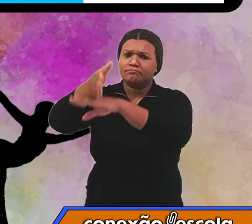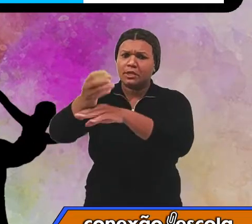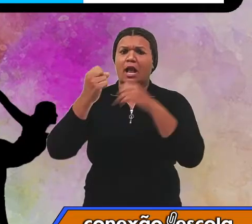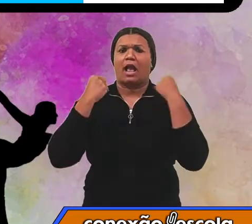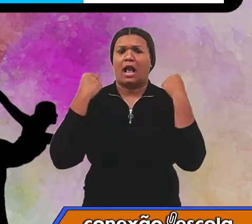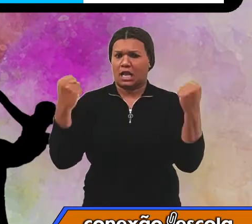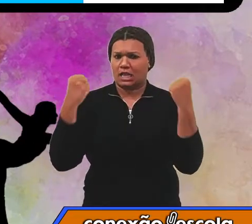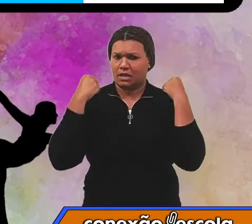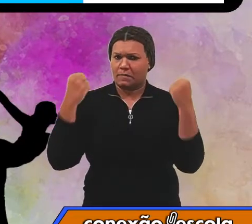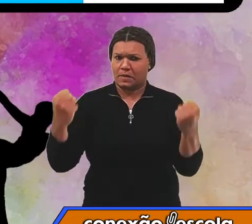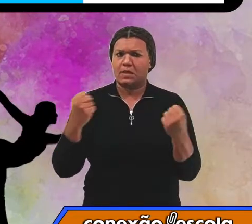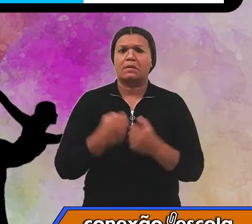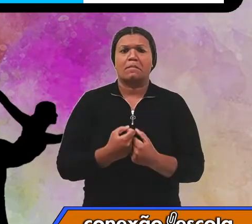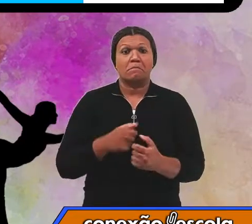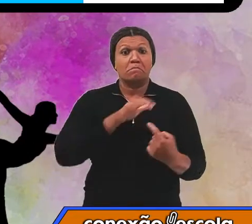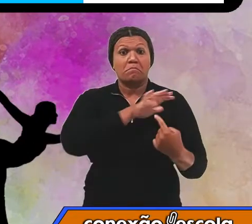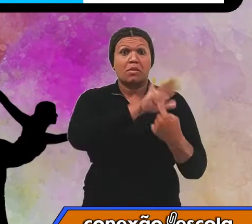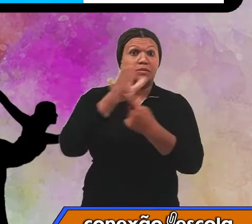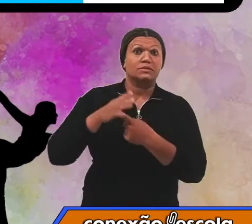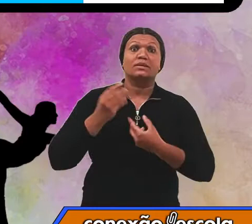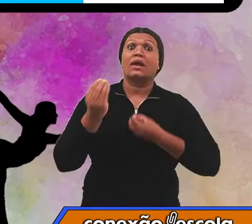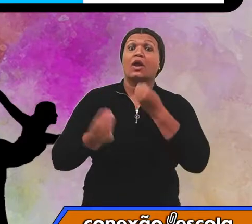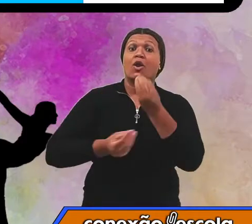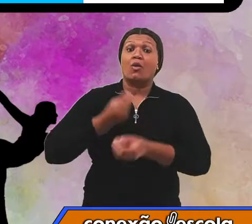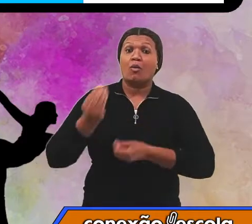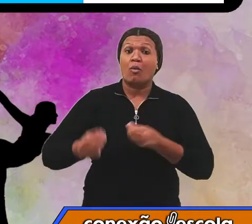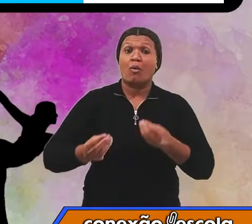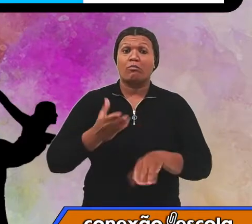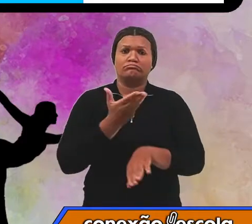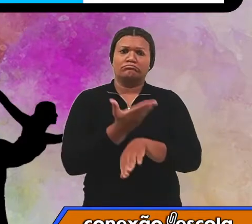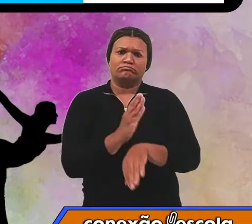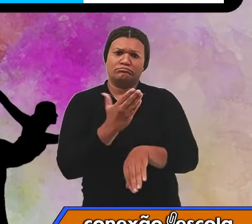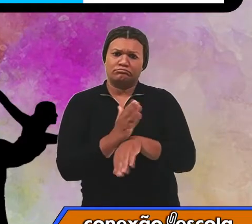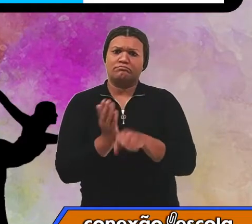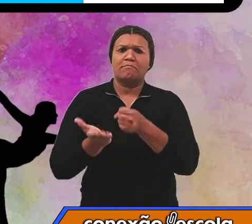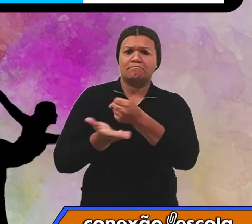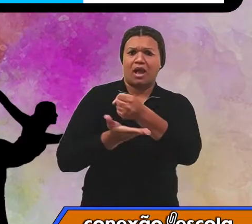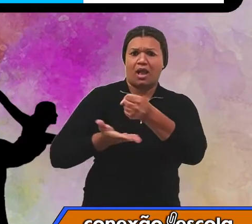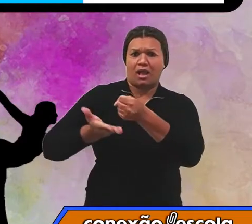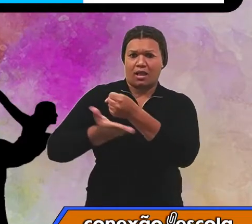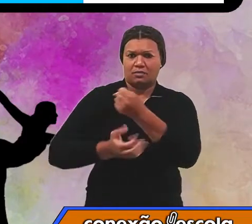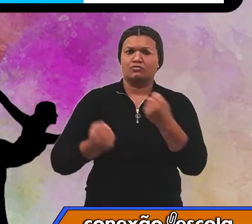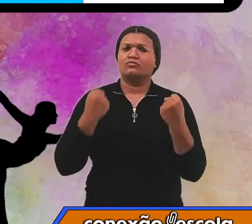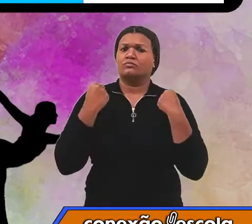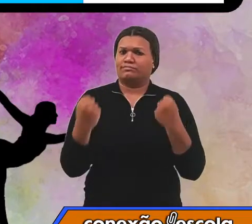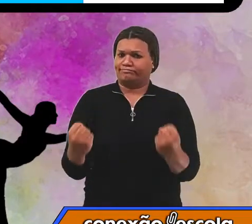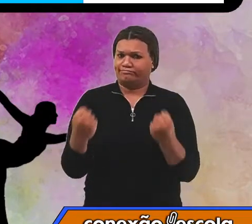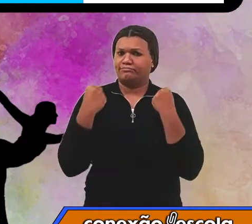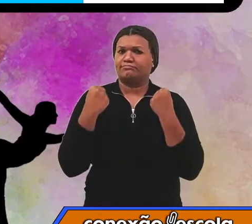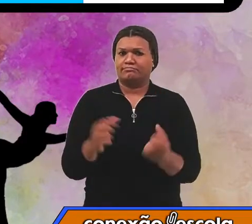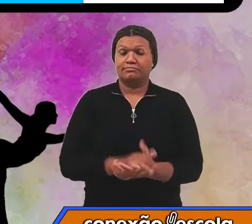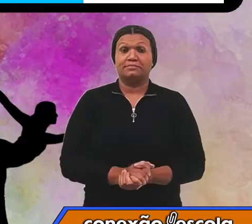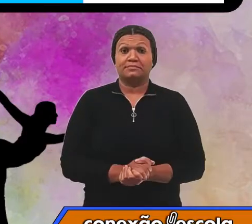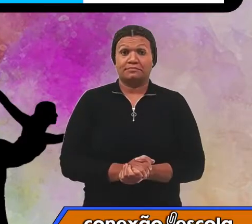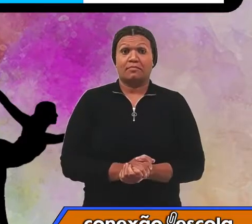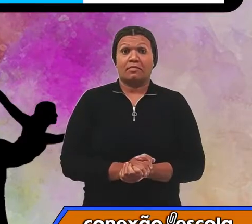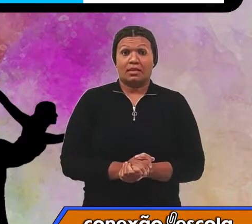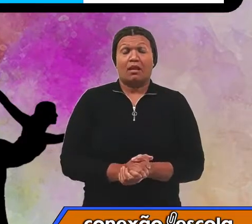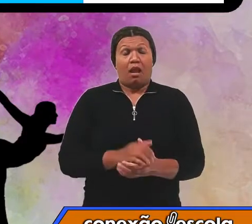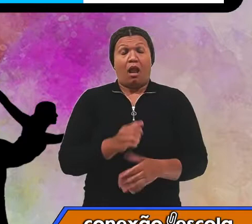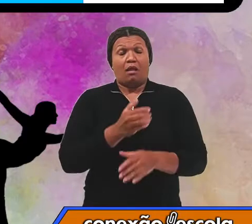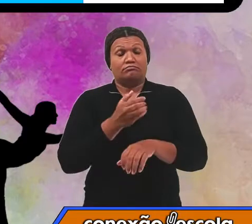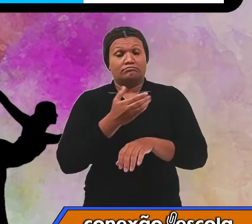para demonstrar como é um treino básico de musculação. E os exercícios que eu vou mostrar lá podem ser